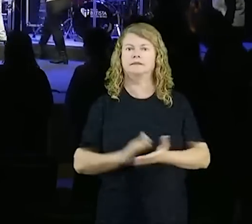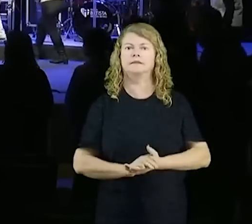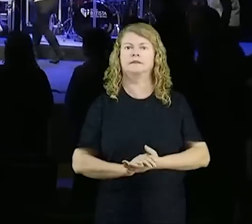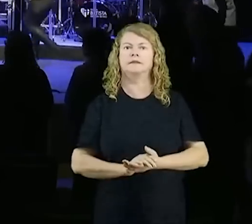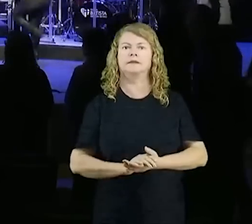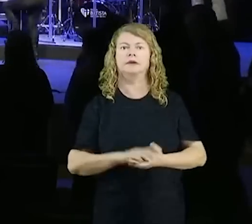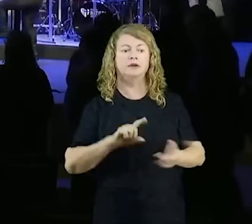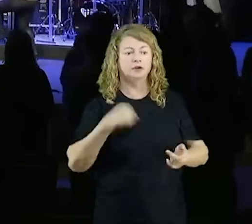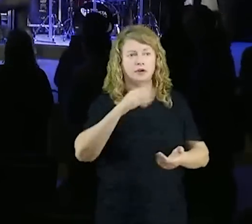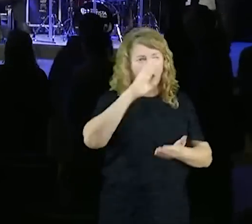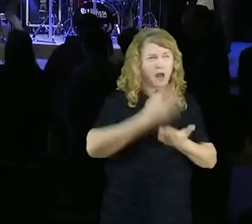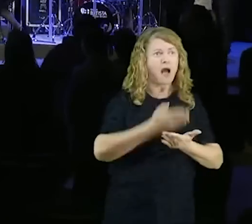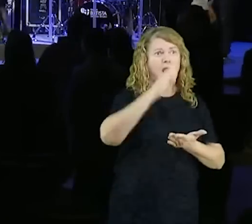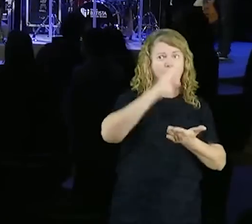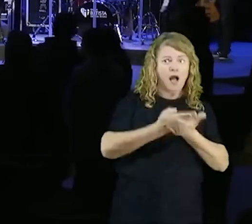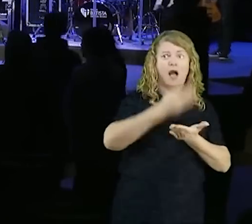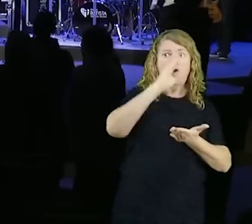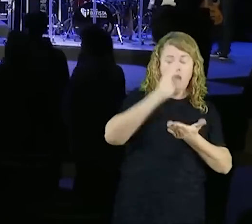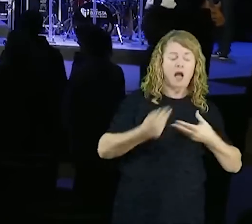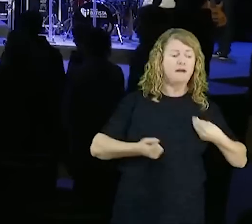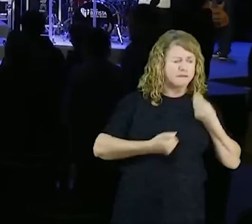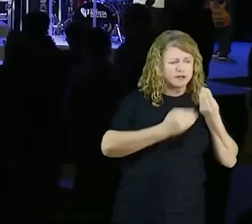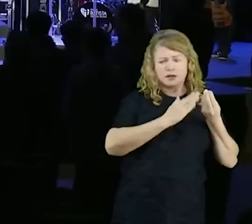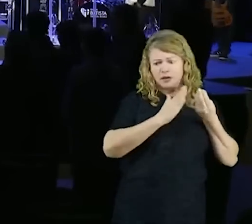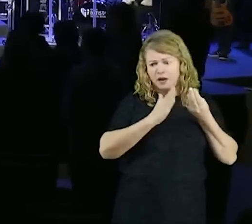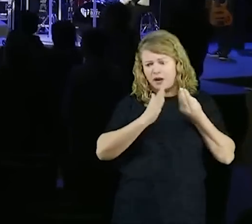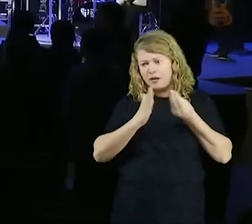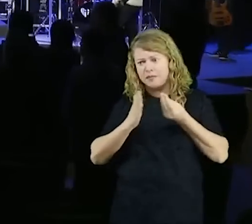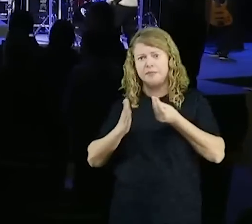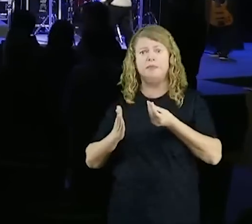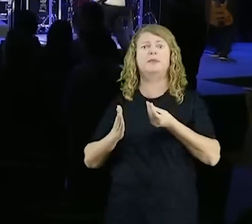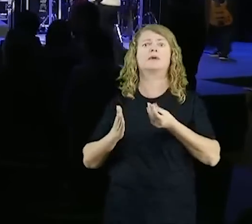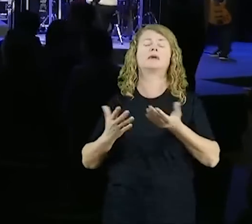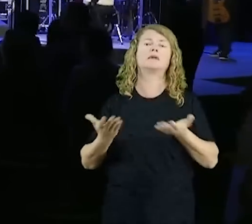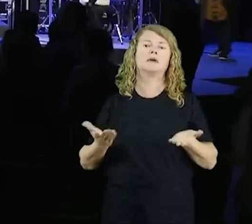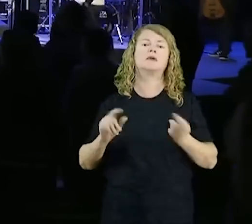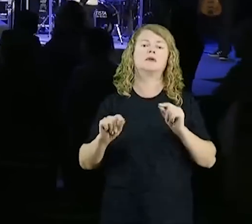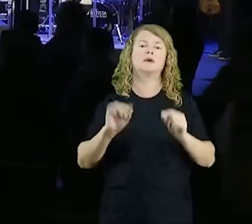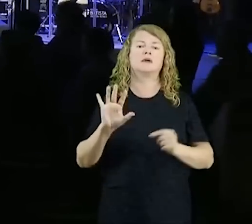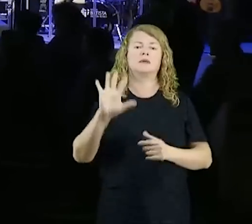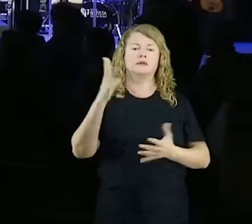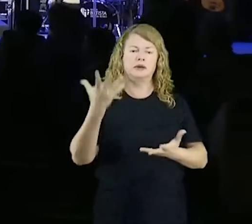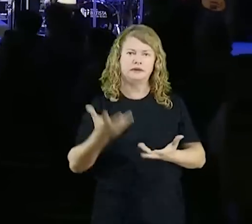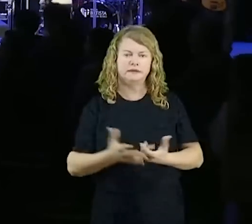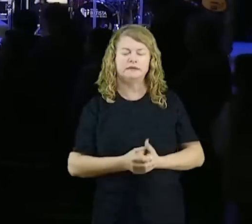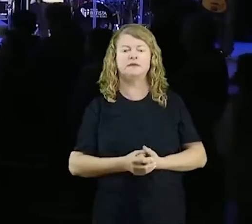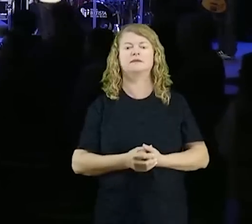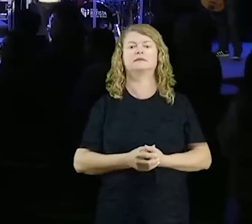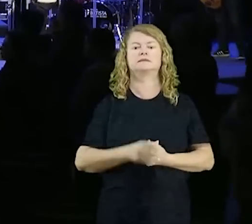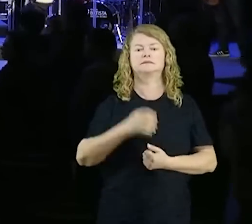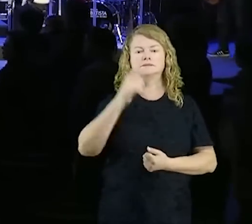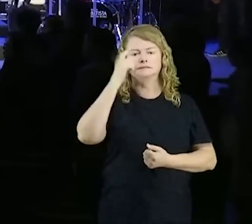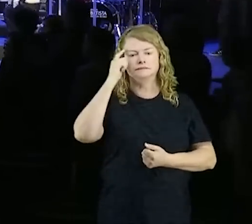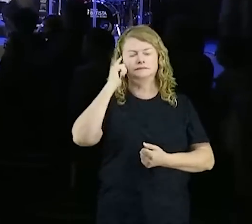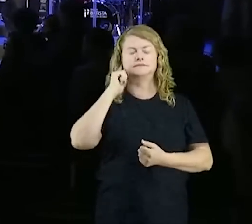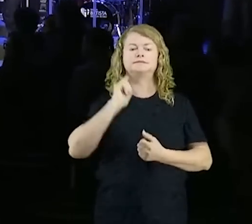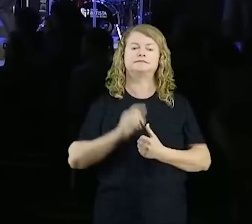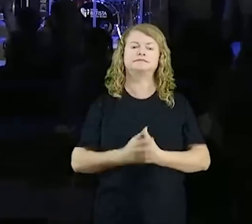naquela mentira, a vida inteira, você acaba onde? pessoal, sai do corredor aí, vem para o pessoal poder entrar aqui, isso,